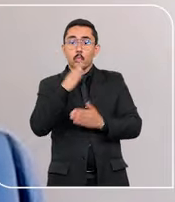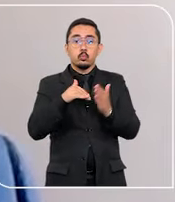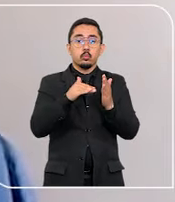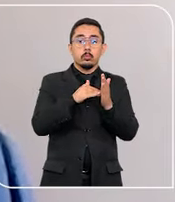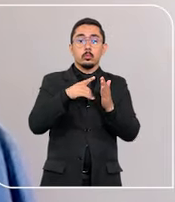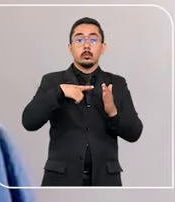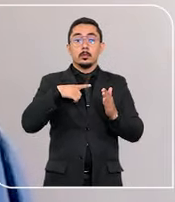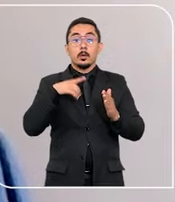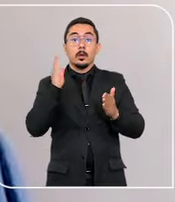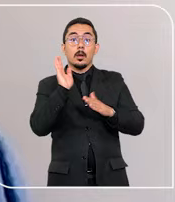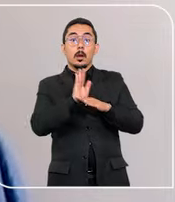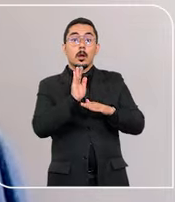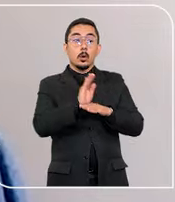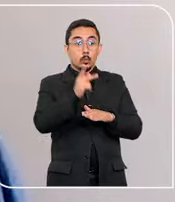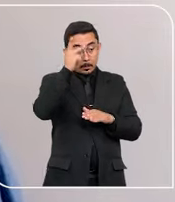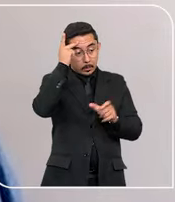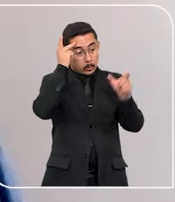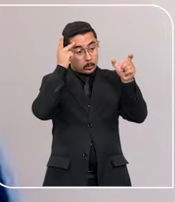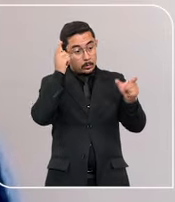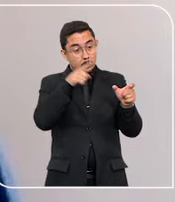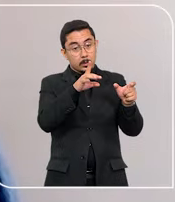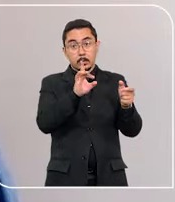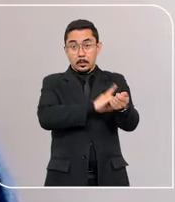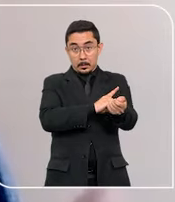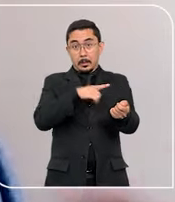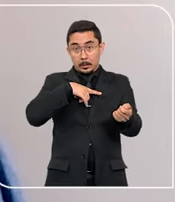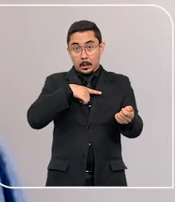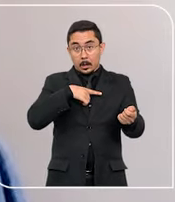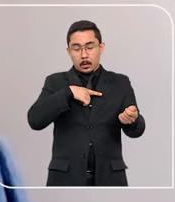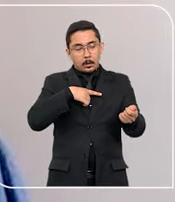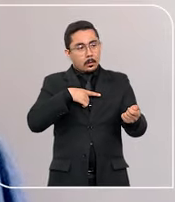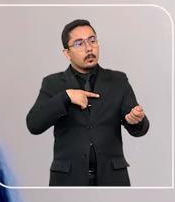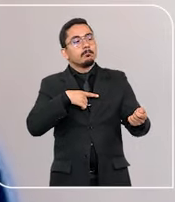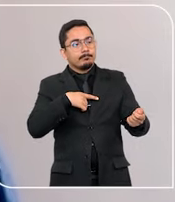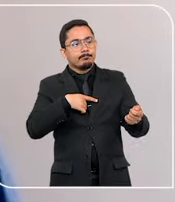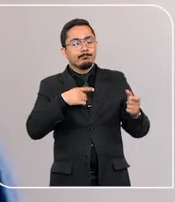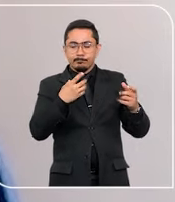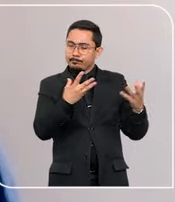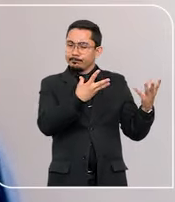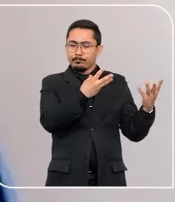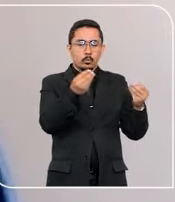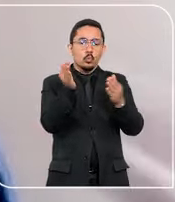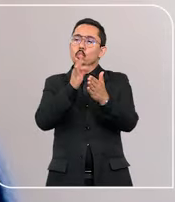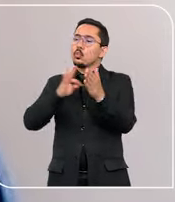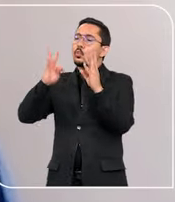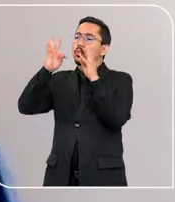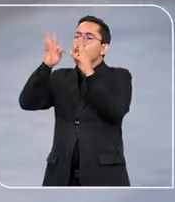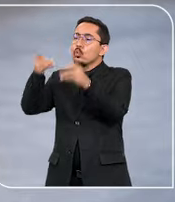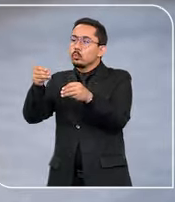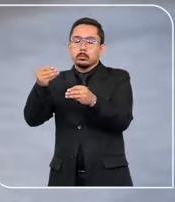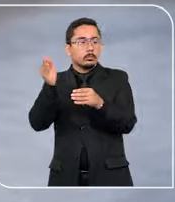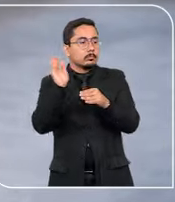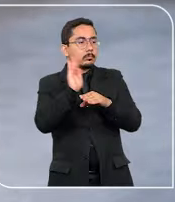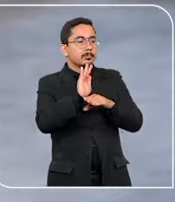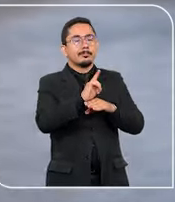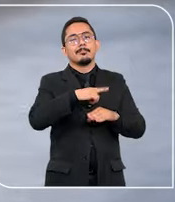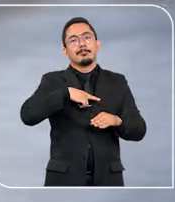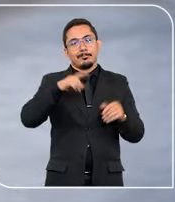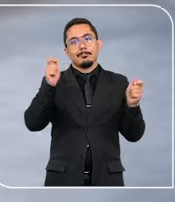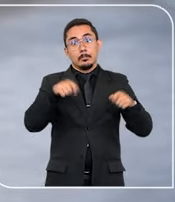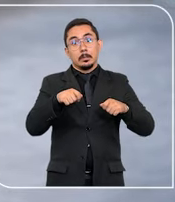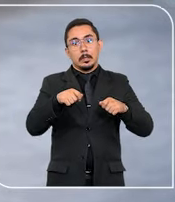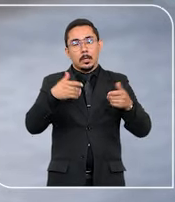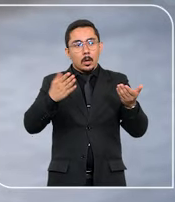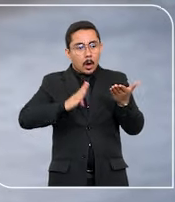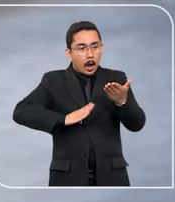advogados que tratam a pessoa com diabetes de uma maneira muito macro. Então ter acesso